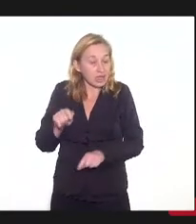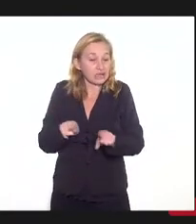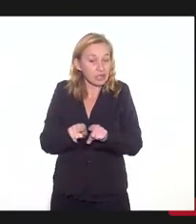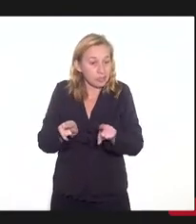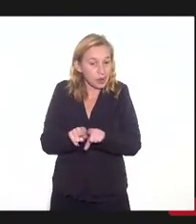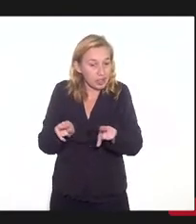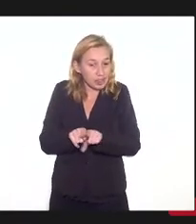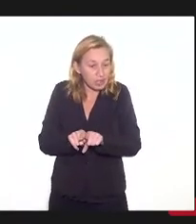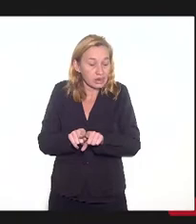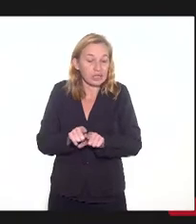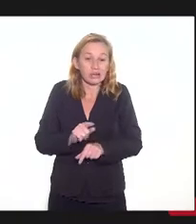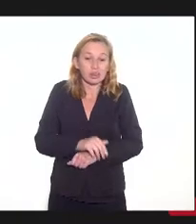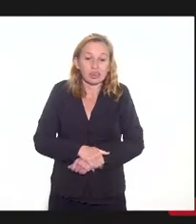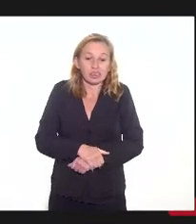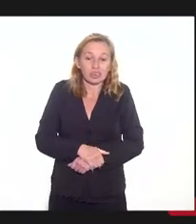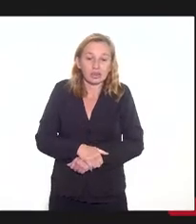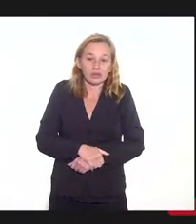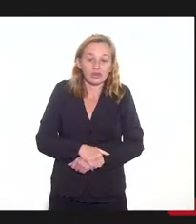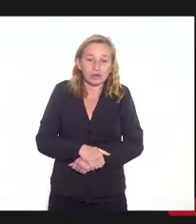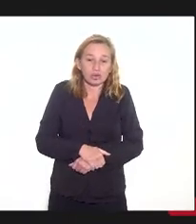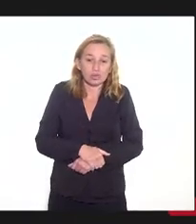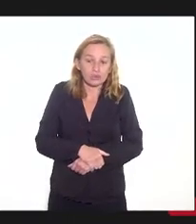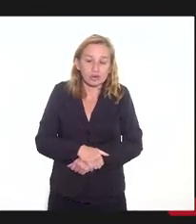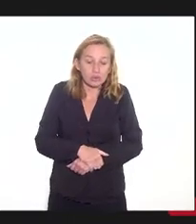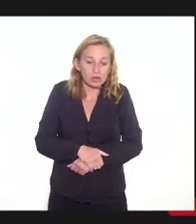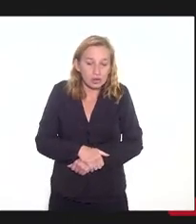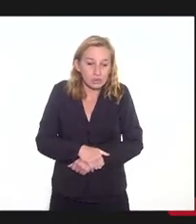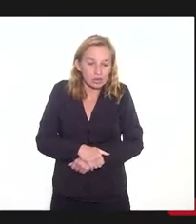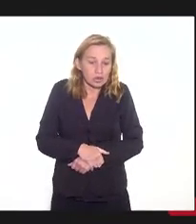também de... dos juros, enfim,